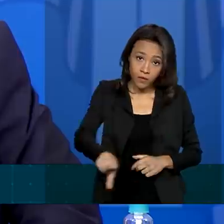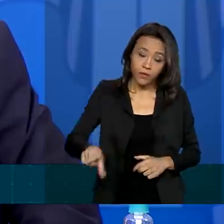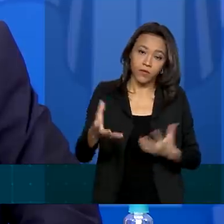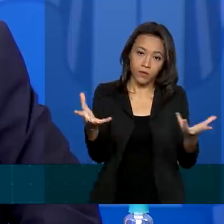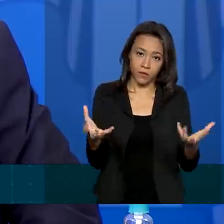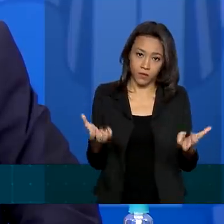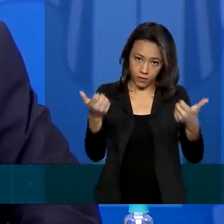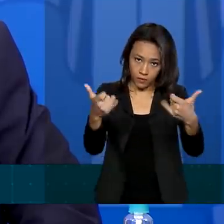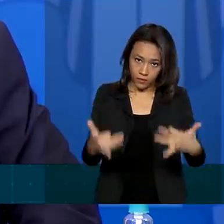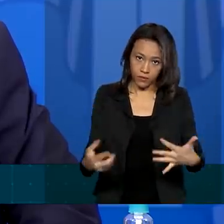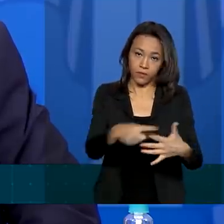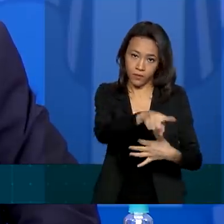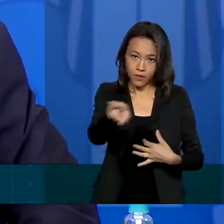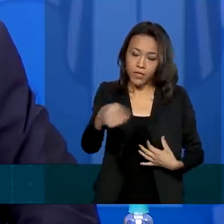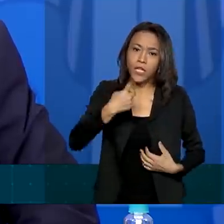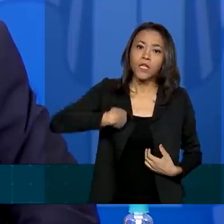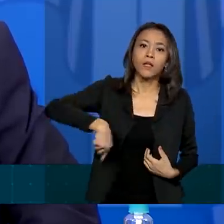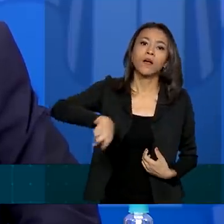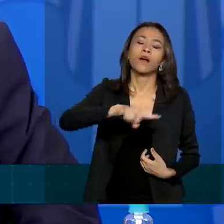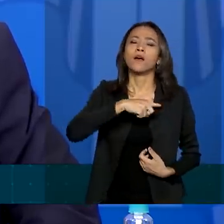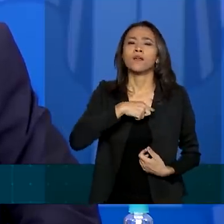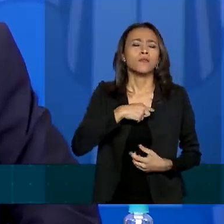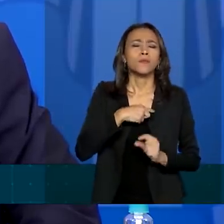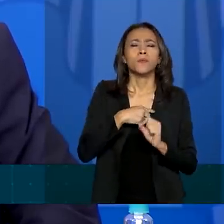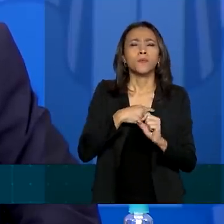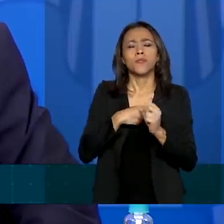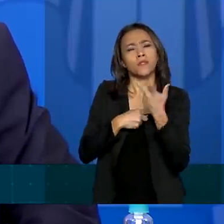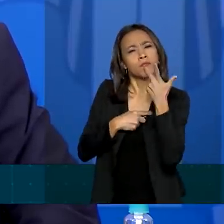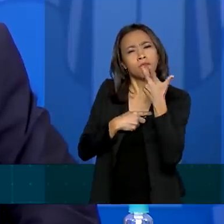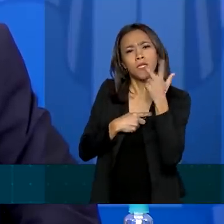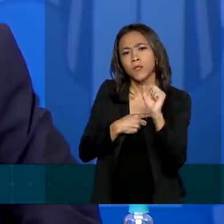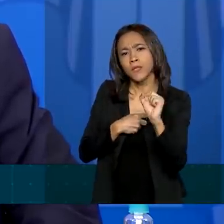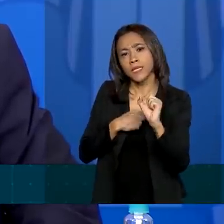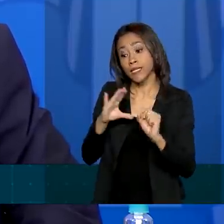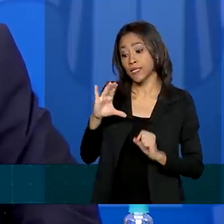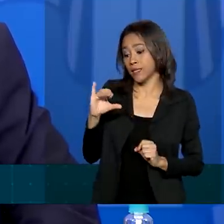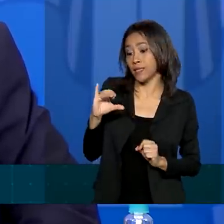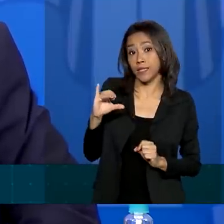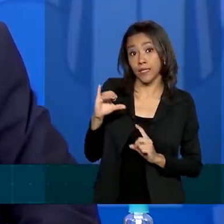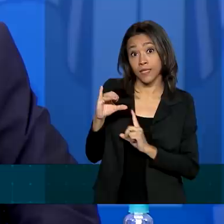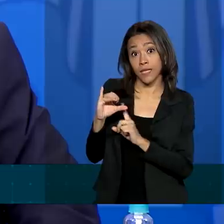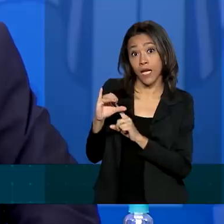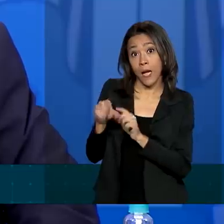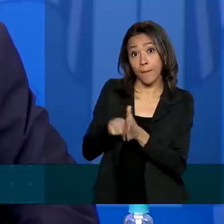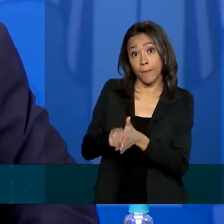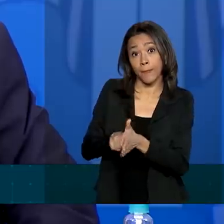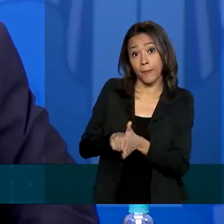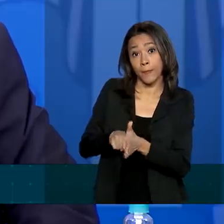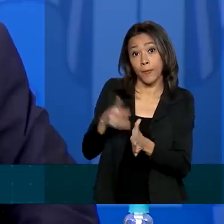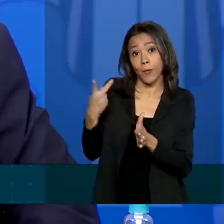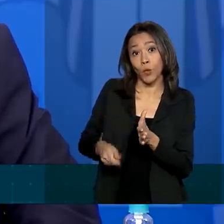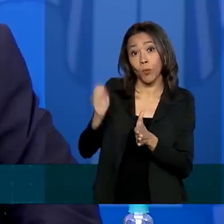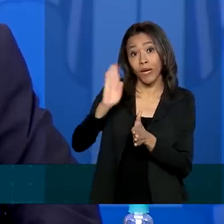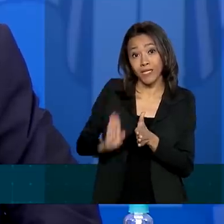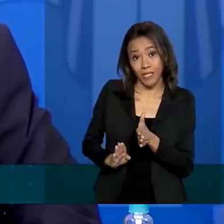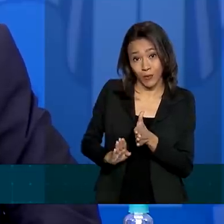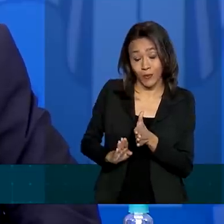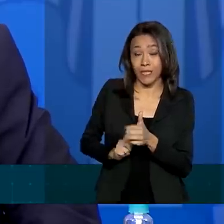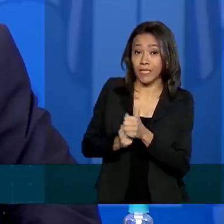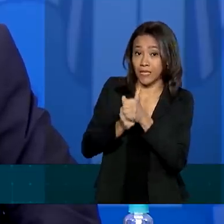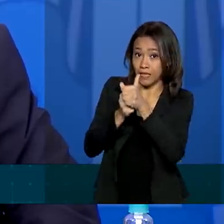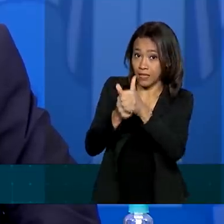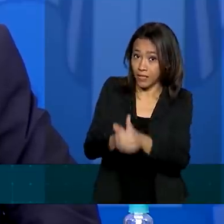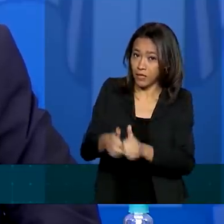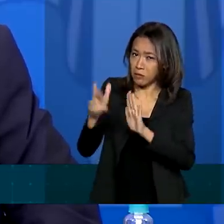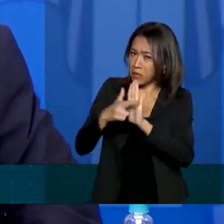que nós estamos falando de ciência feita no Brasil, com todos os passos, uma ciência respeitada